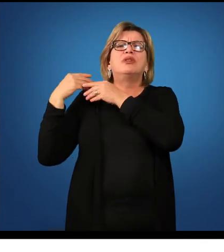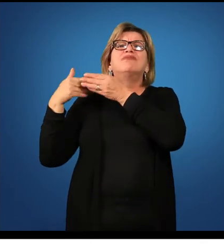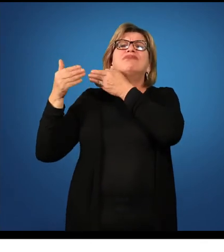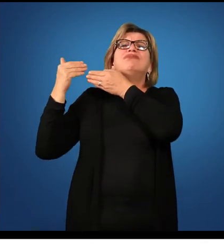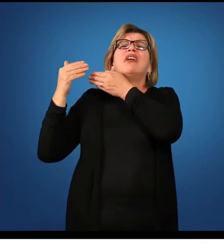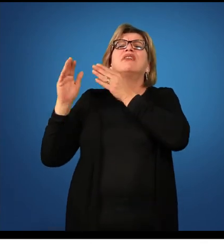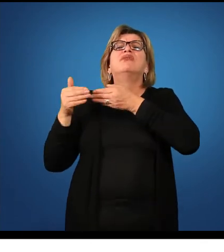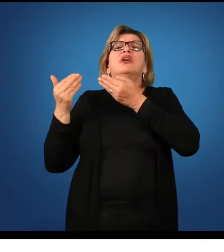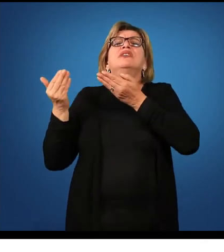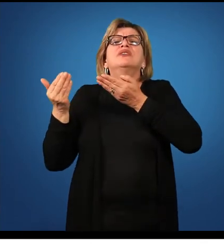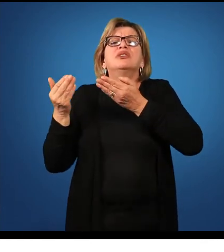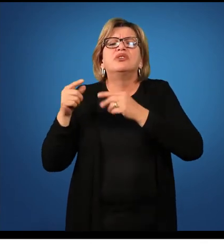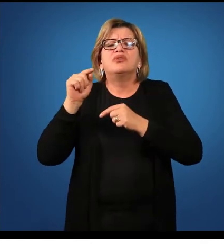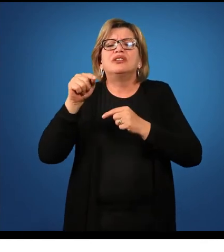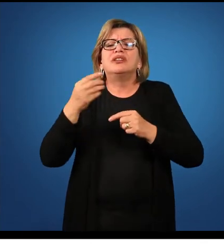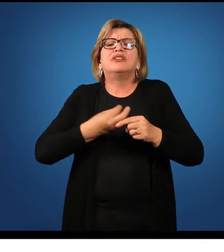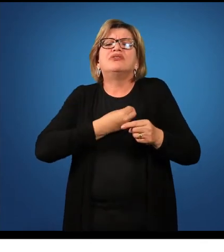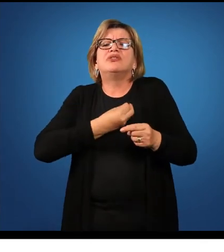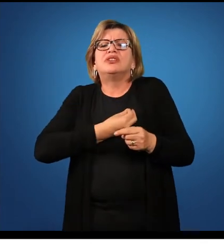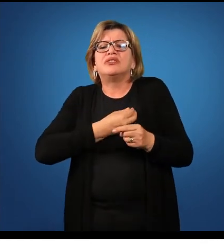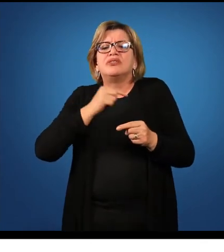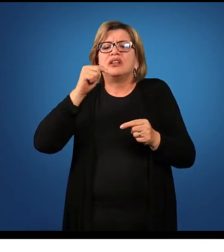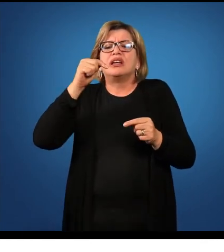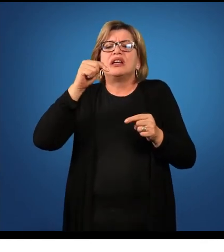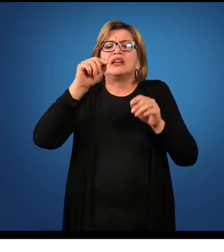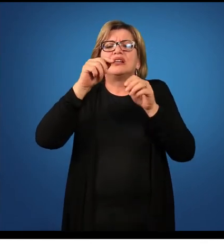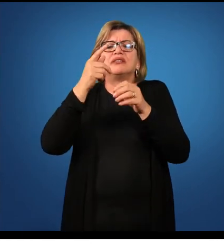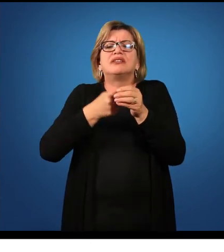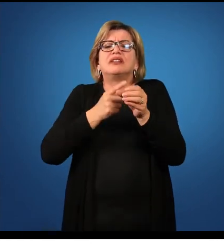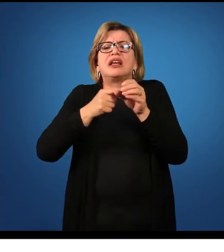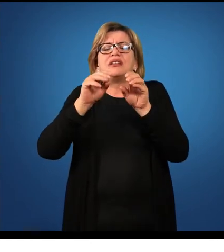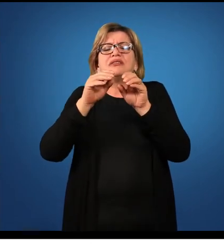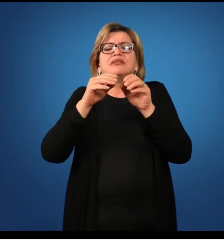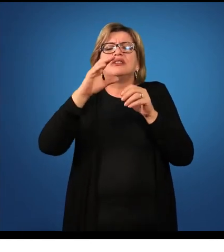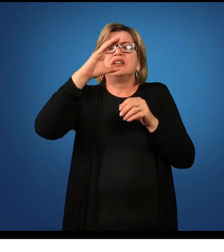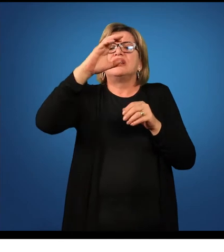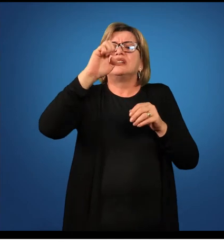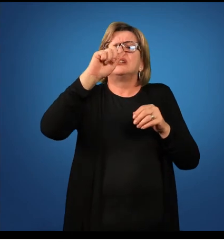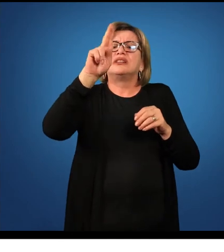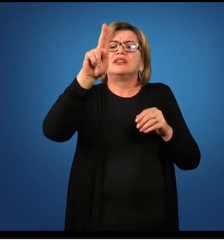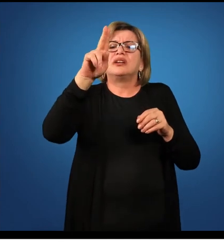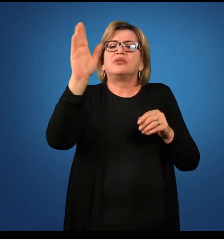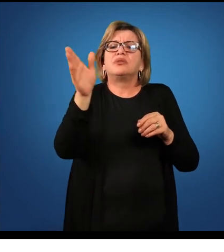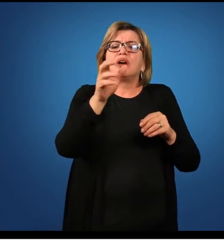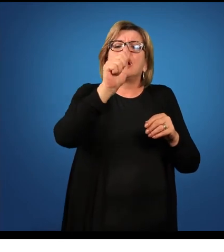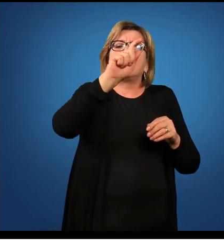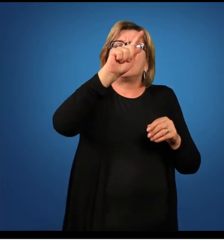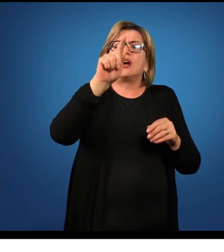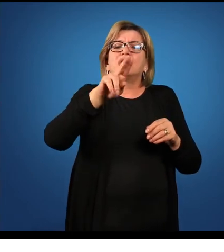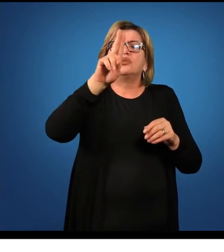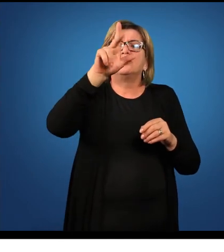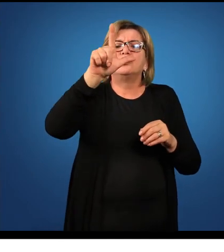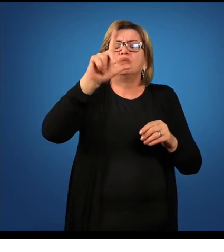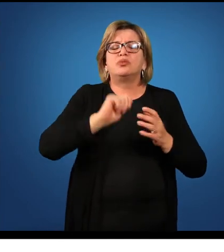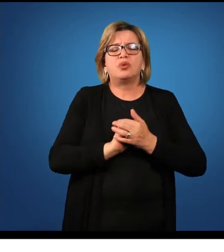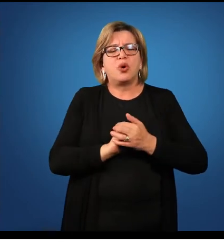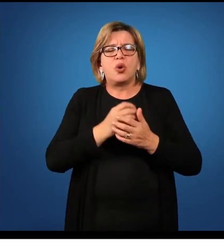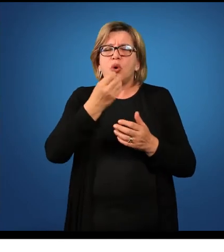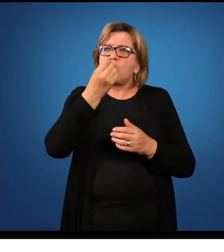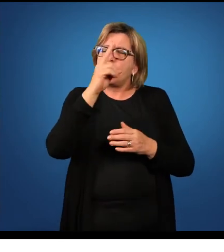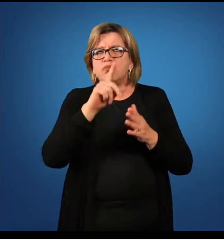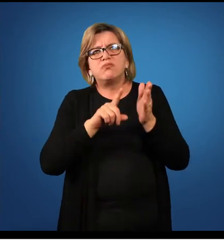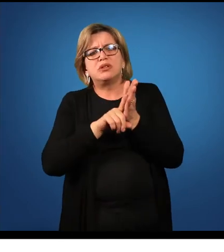Desde quando você mora em céu azul? desde que nasci? Desde quando você mora